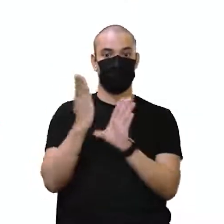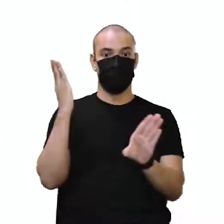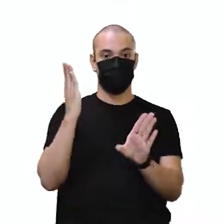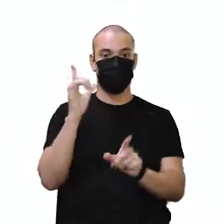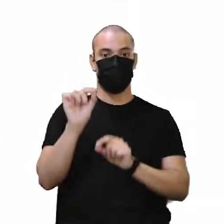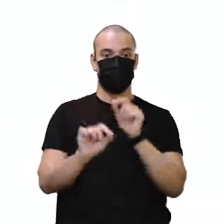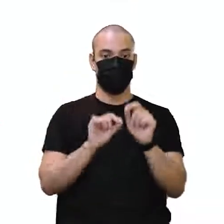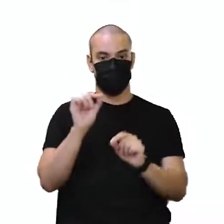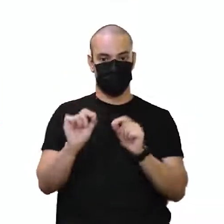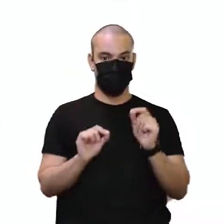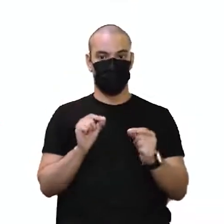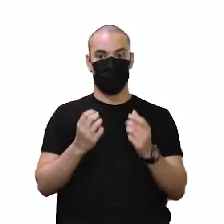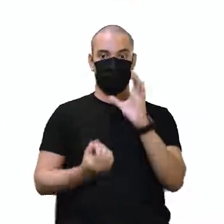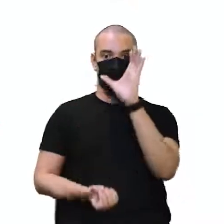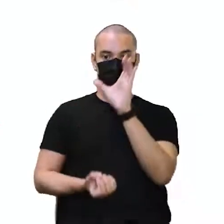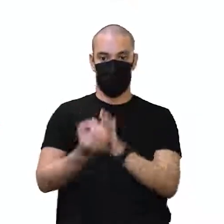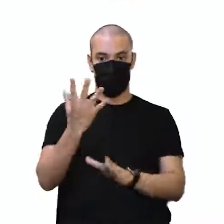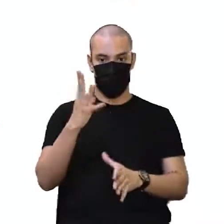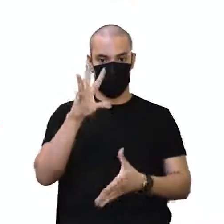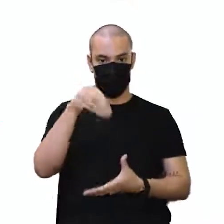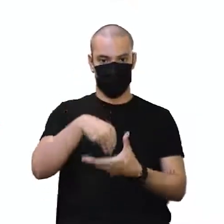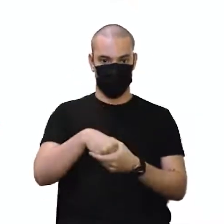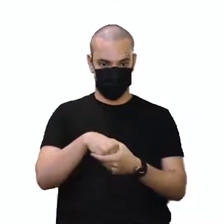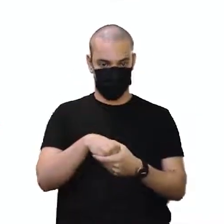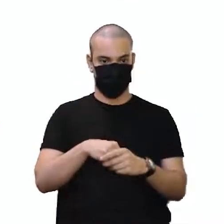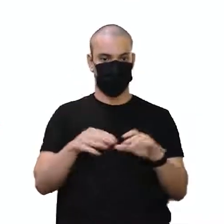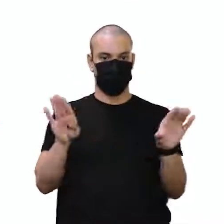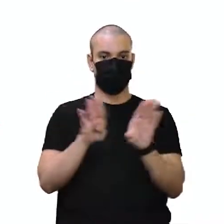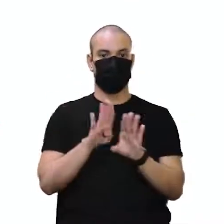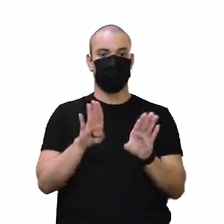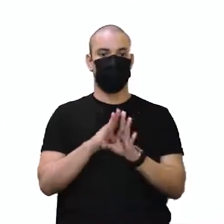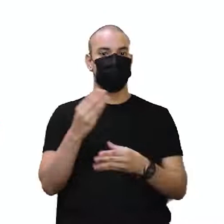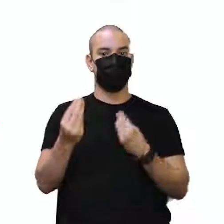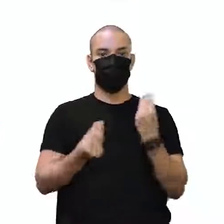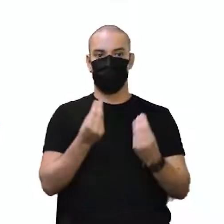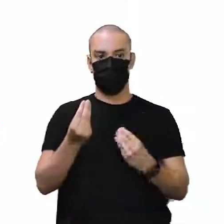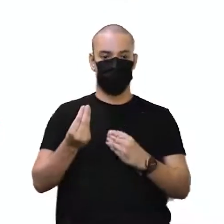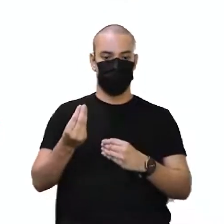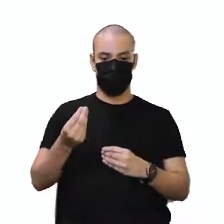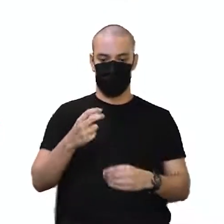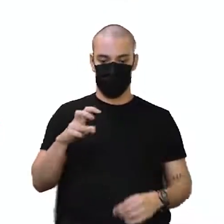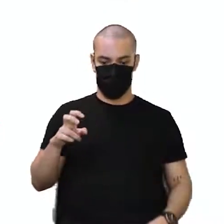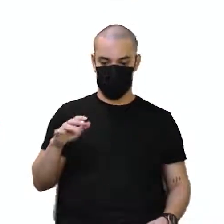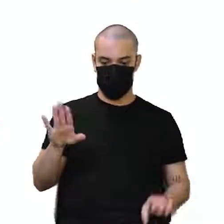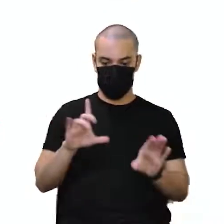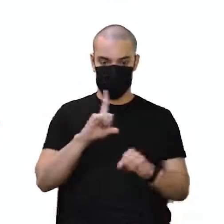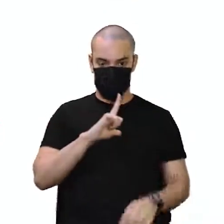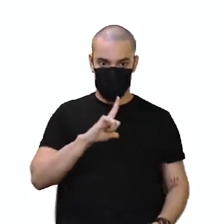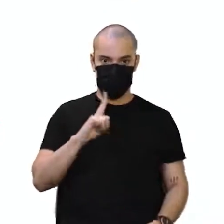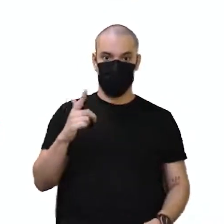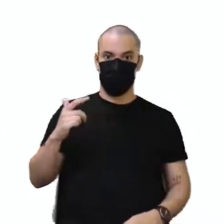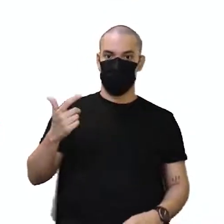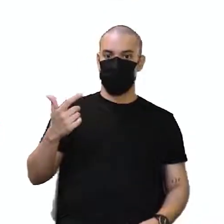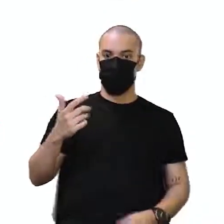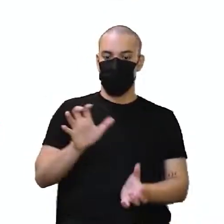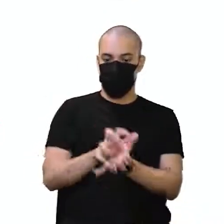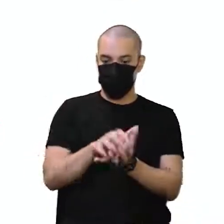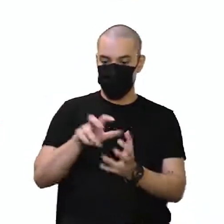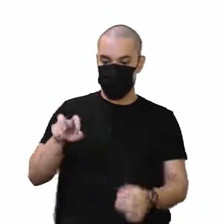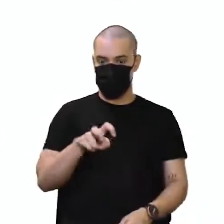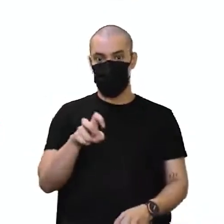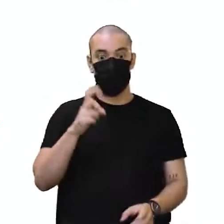da reprodução, na reprodução de anfíbios, onde eles conseguiram detectar a existência de um